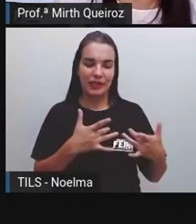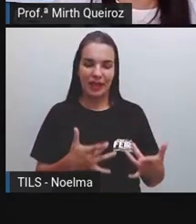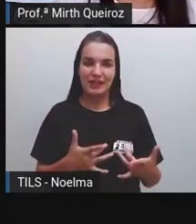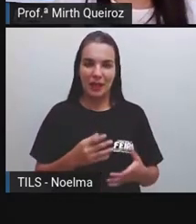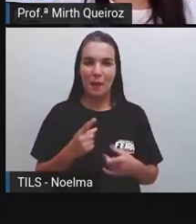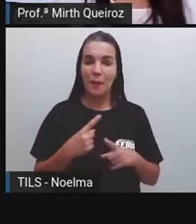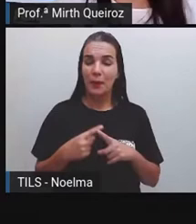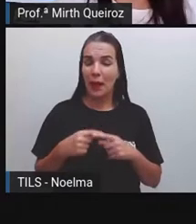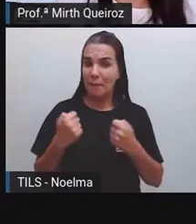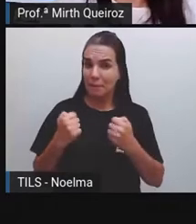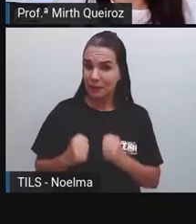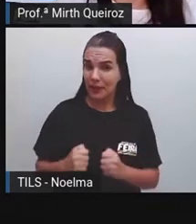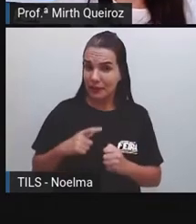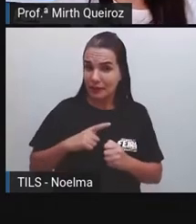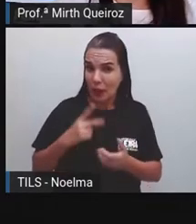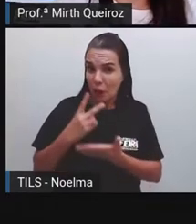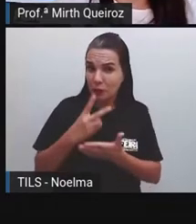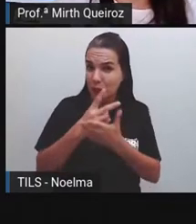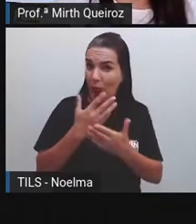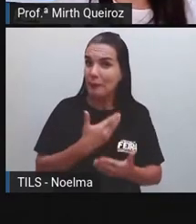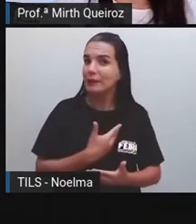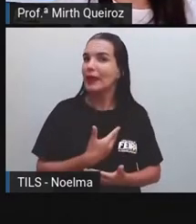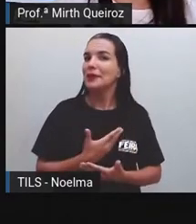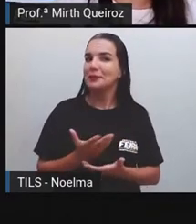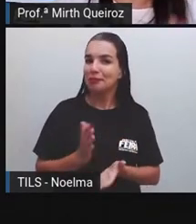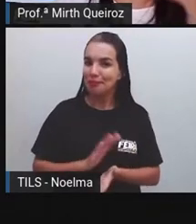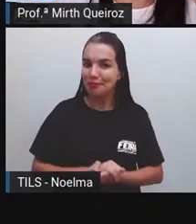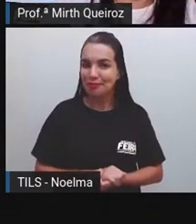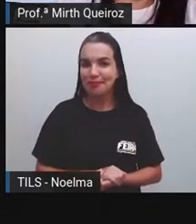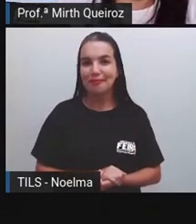pudesse manter essas amizades, né?